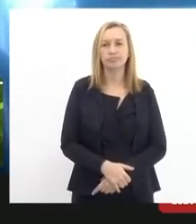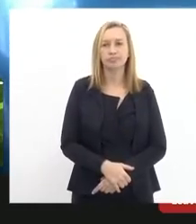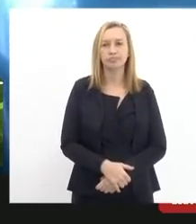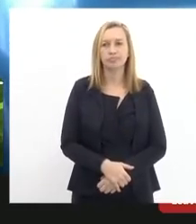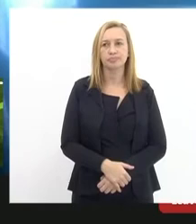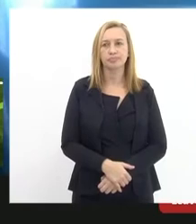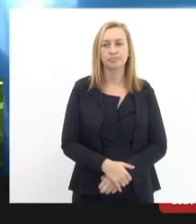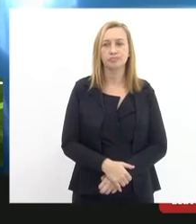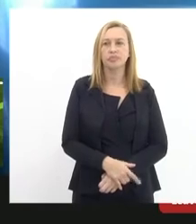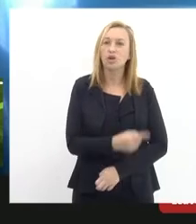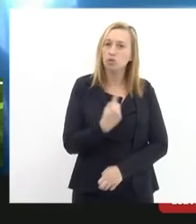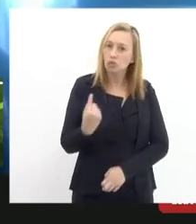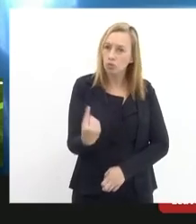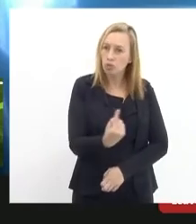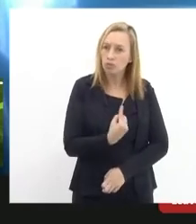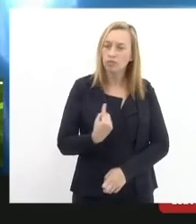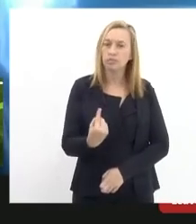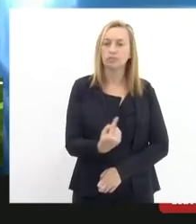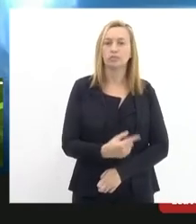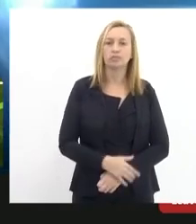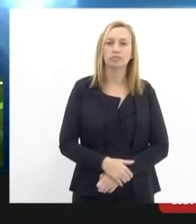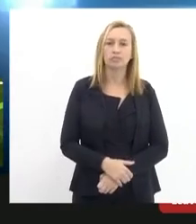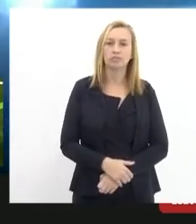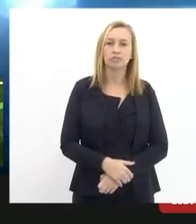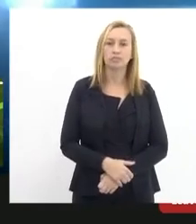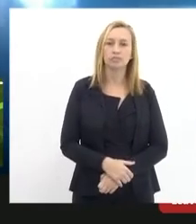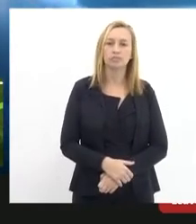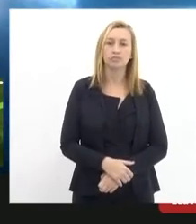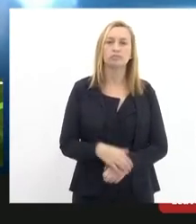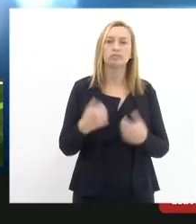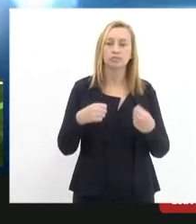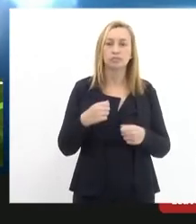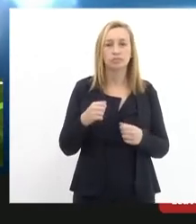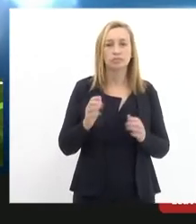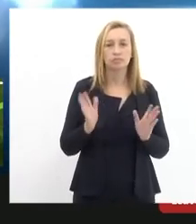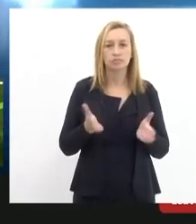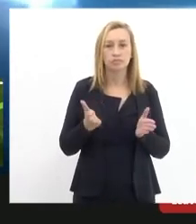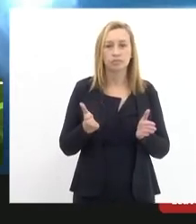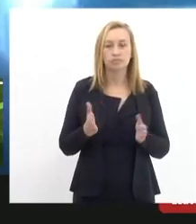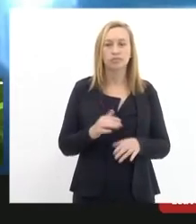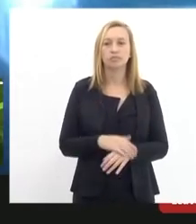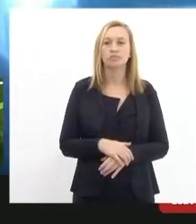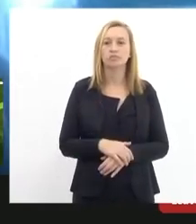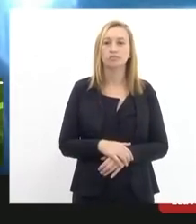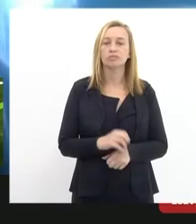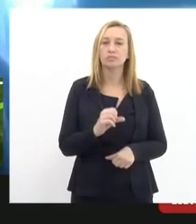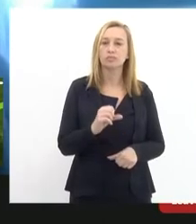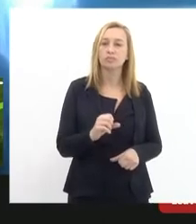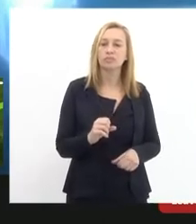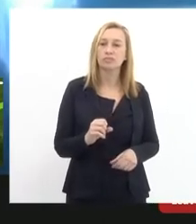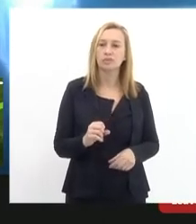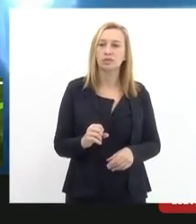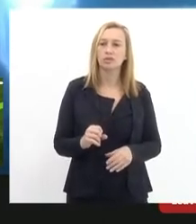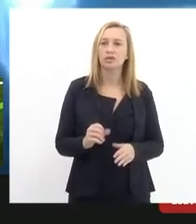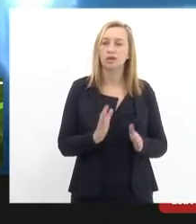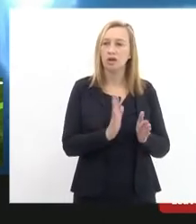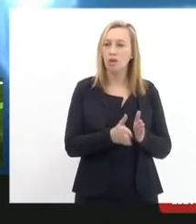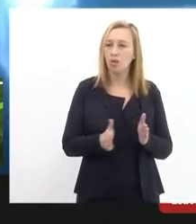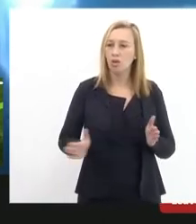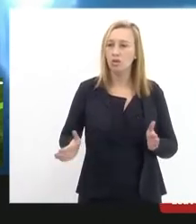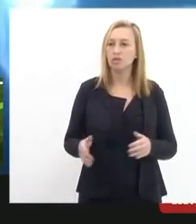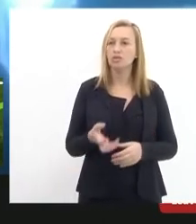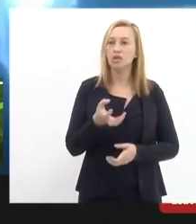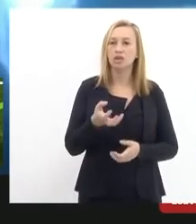nós vamos agora dentro daquela linha de alternância eu queria primeiro